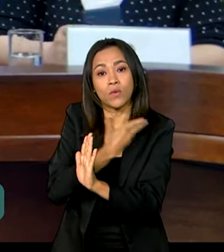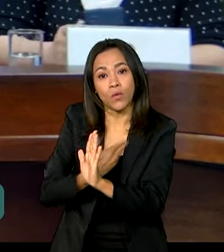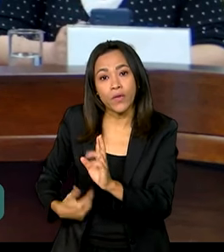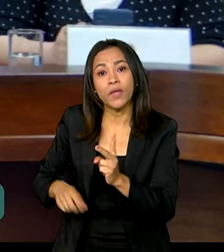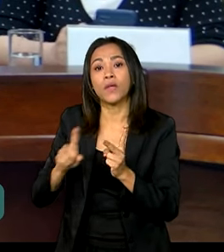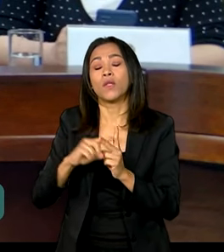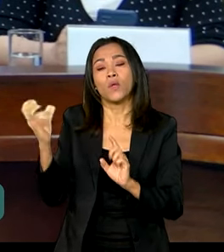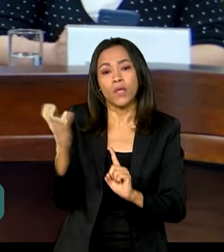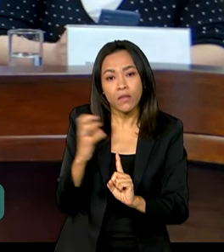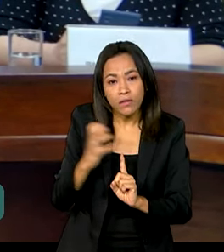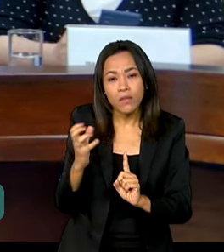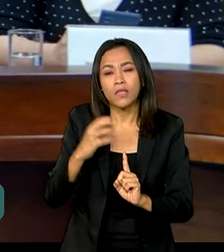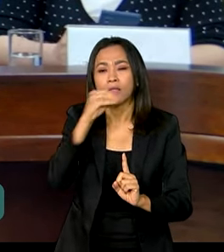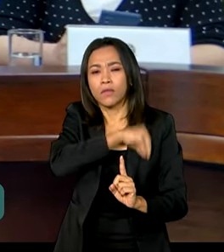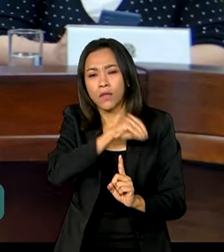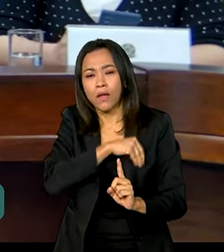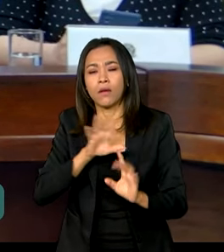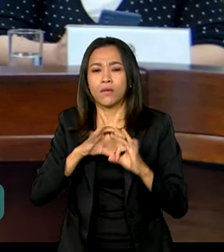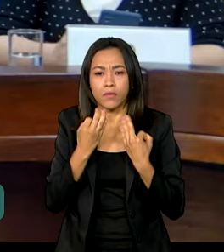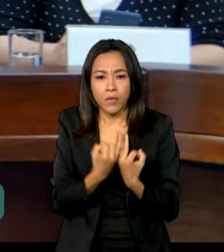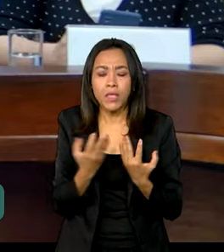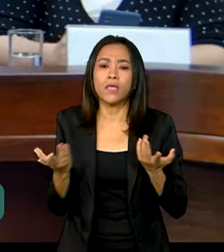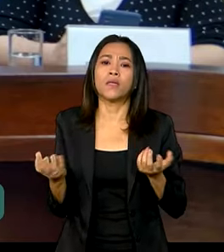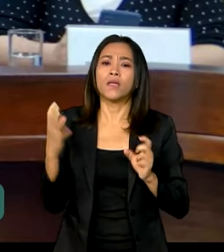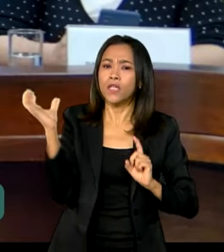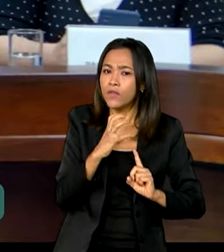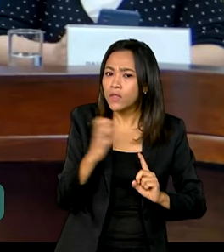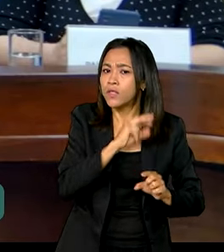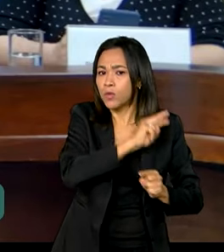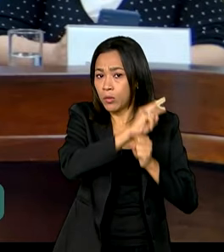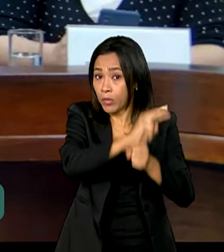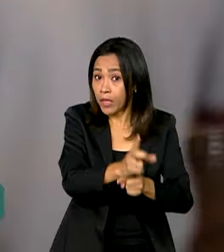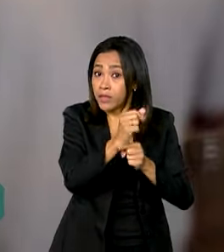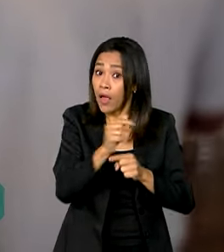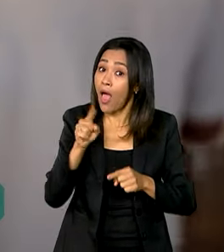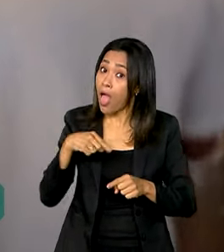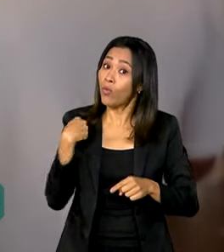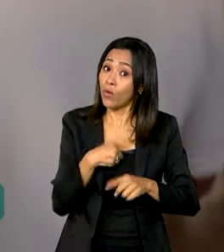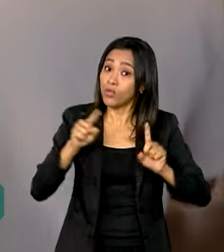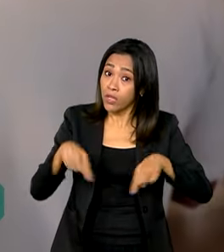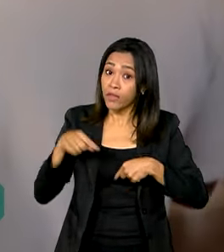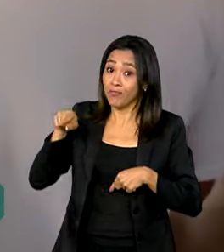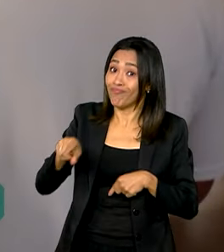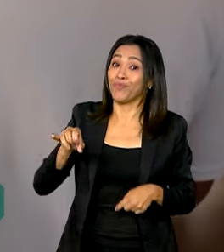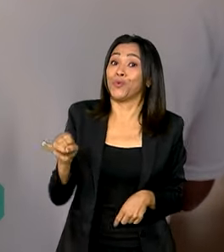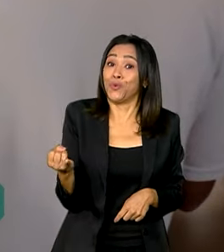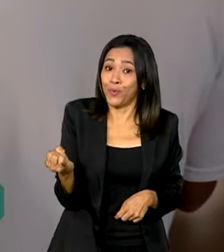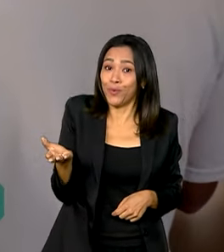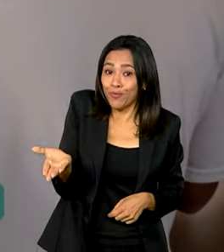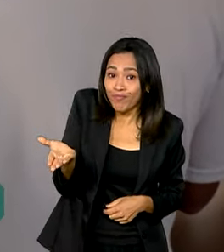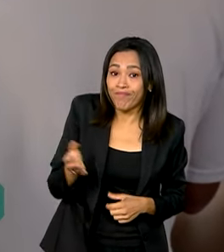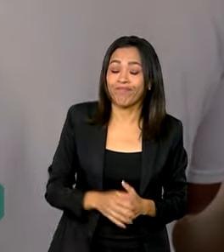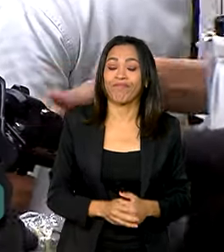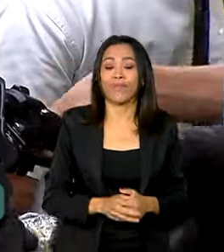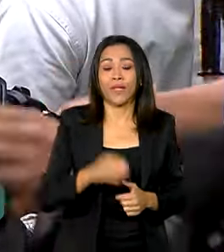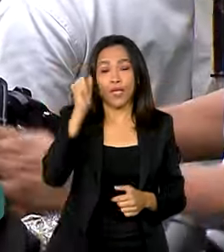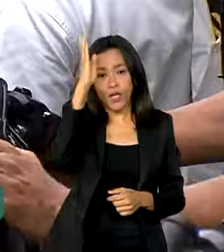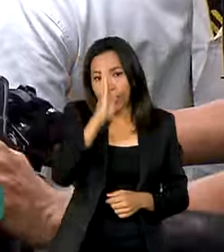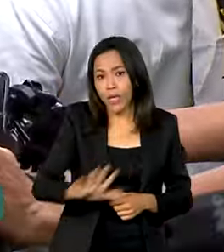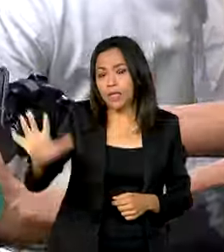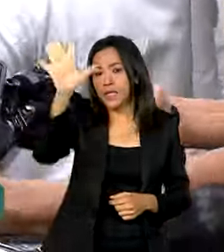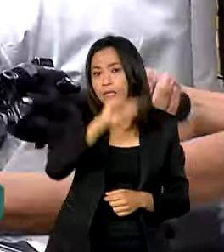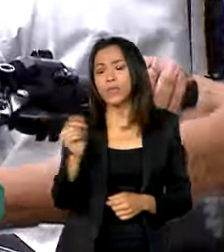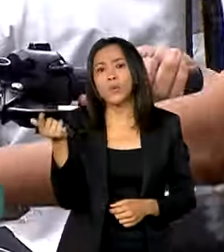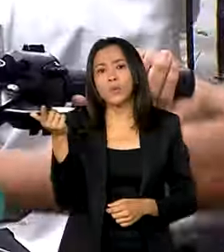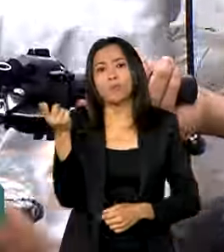famílias, crédito. Então, esse é o nosso desafio. E todos os estados do país fecharam setembro com